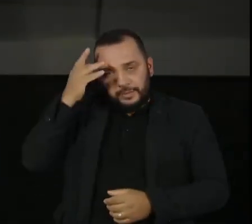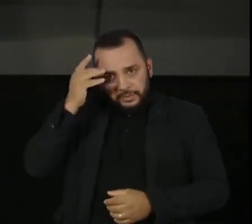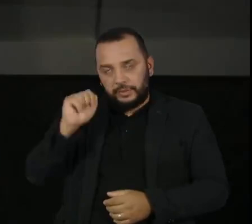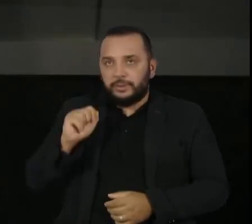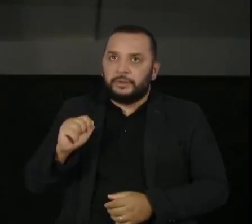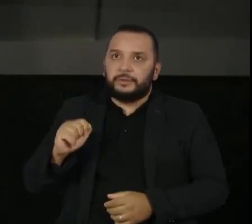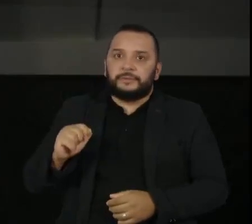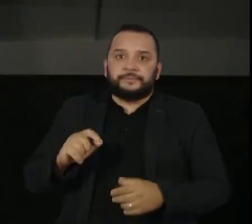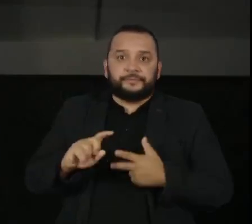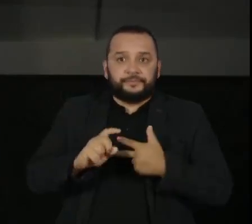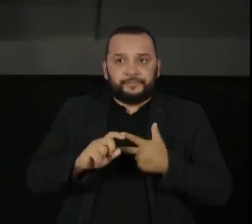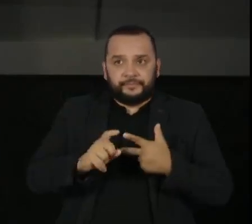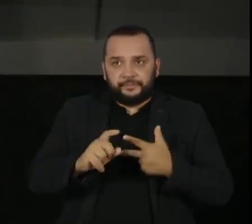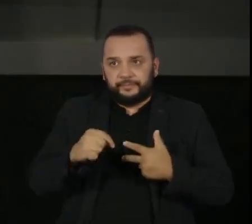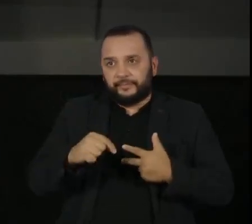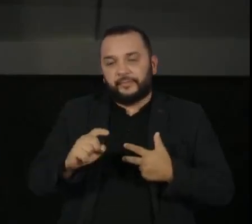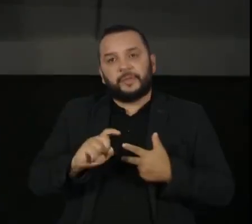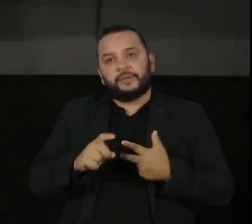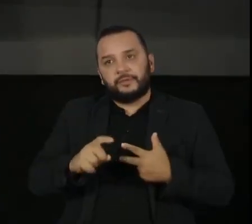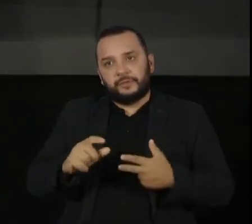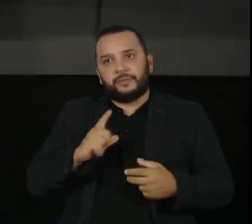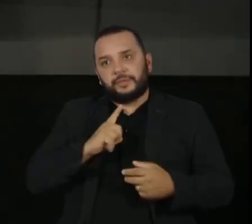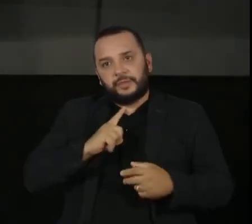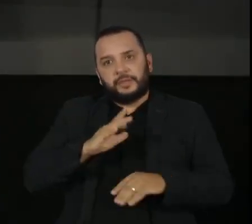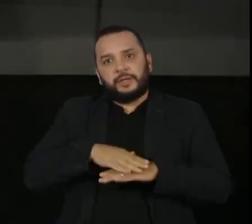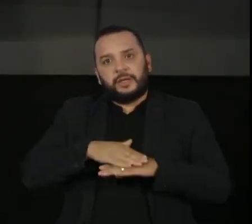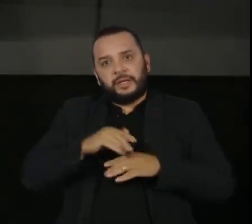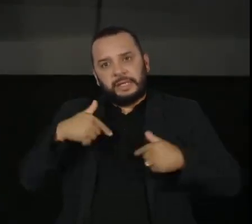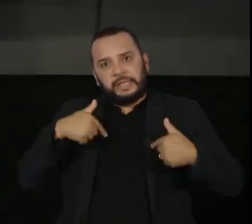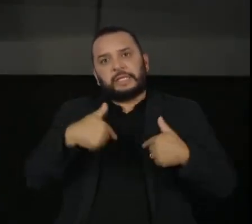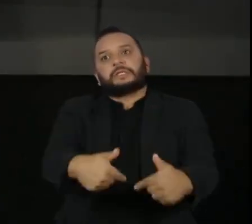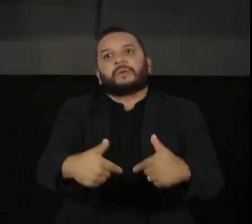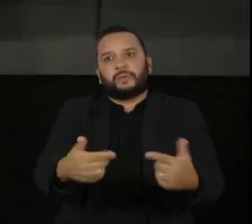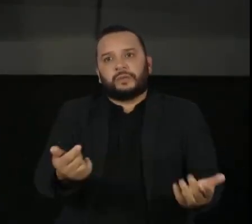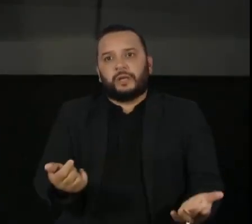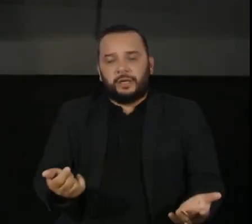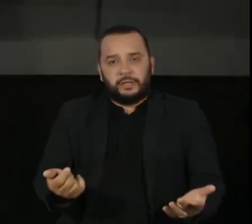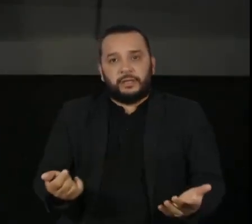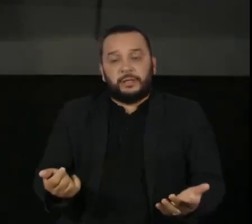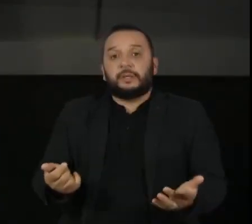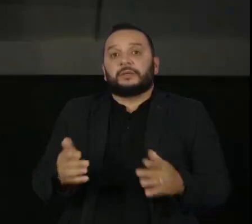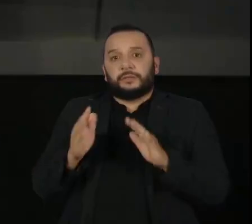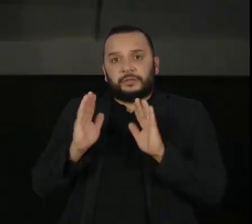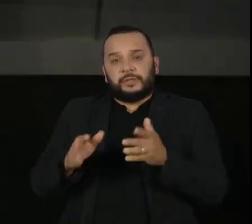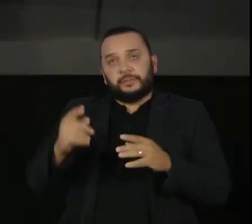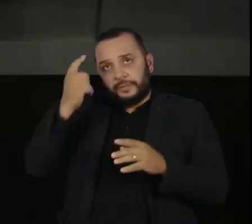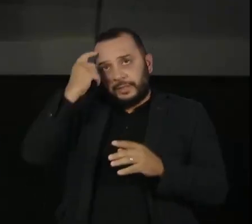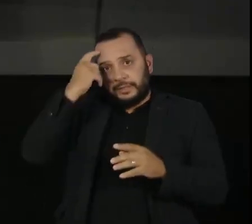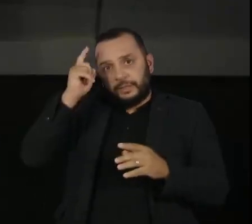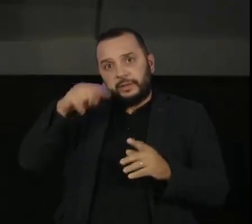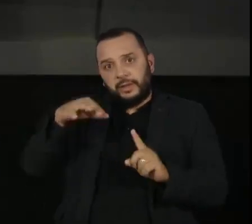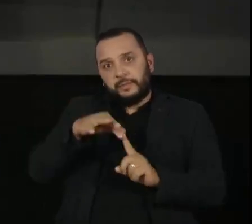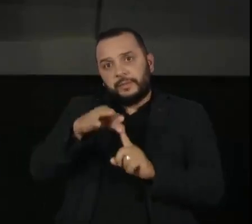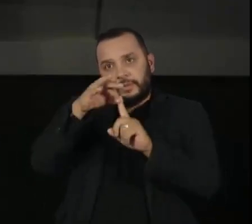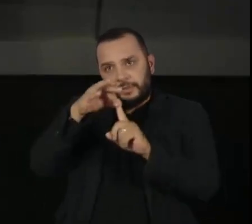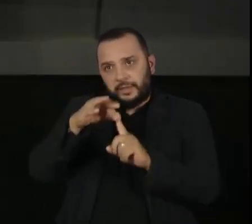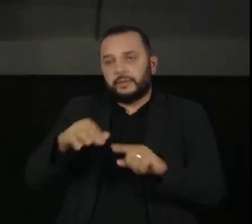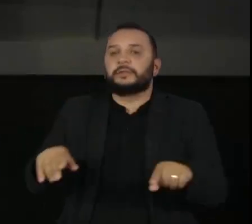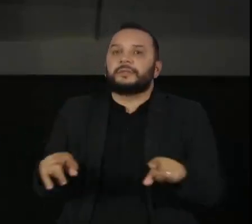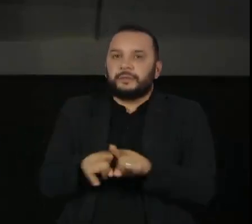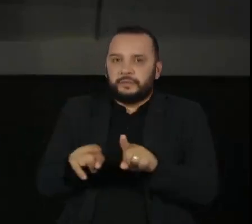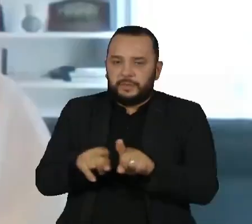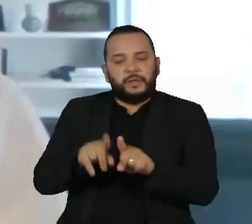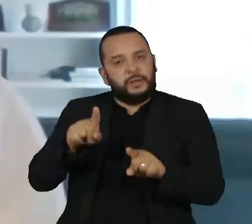Executivo, executar essas políticas públicas que são pensadas com absoluta prioridade, que é um outro imperativo